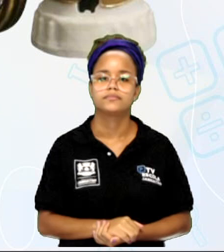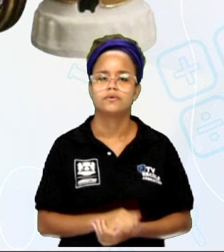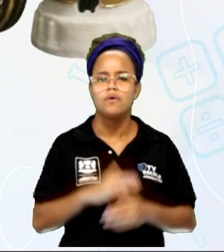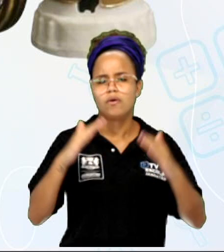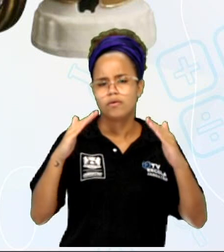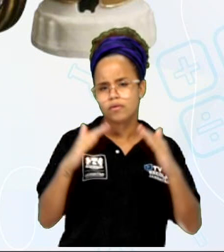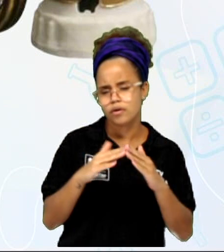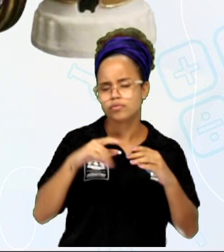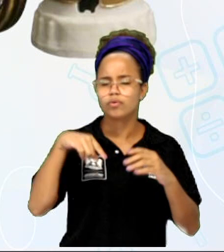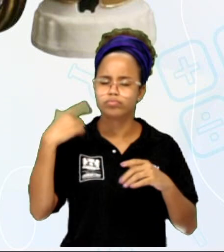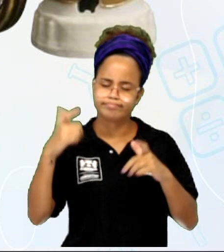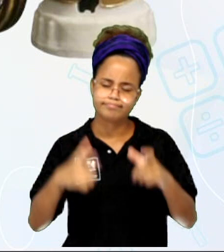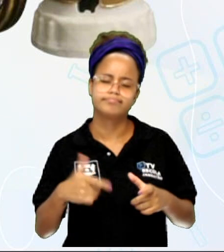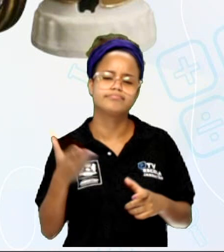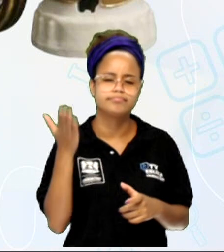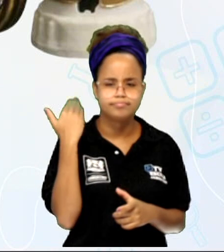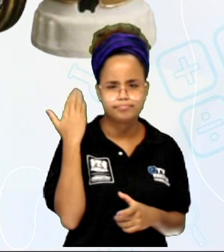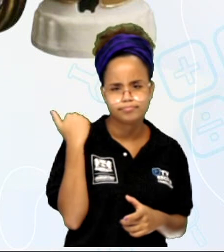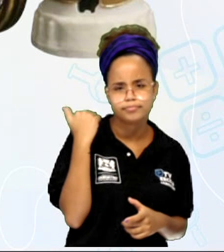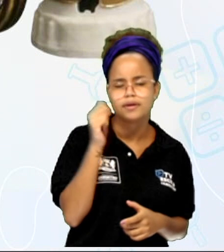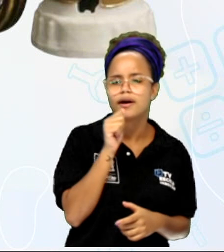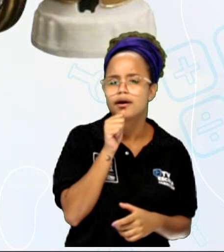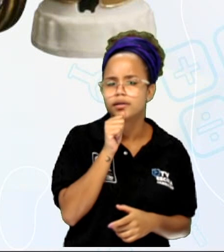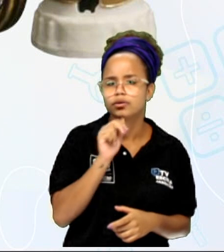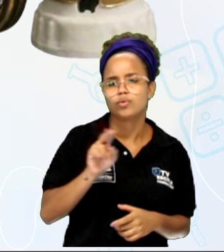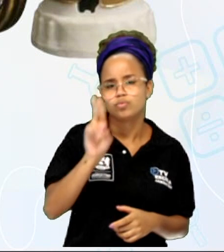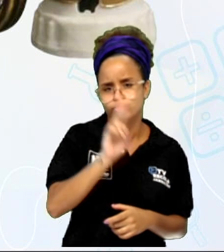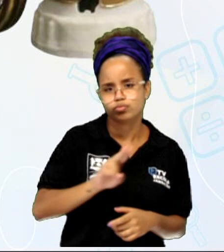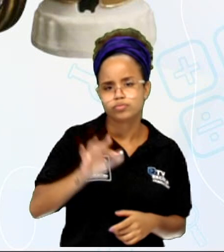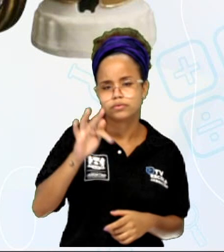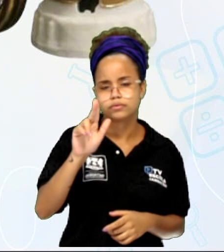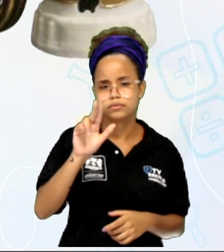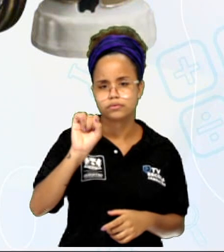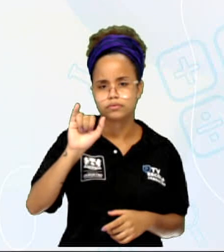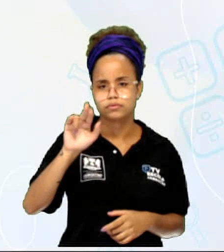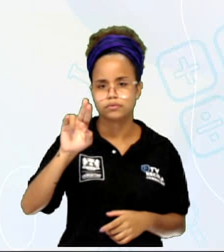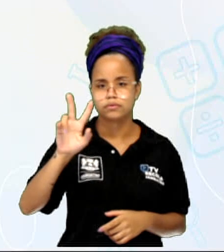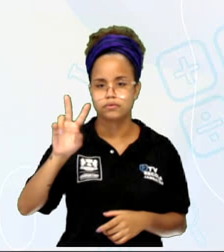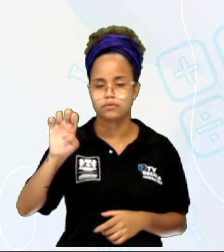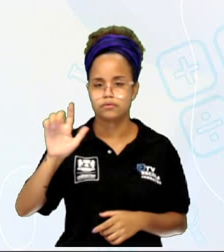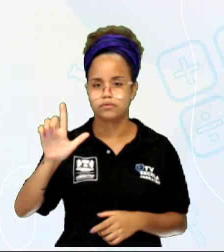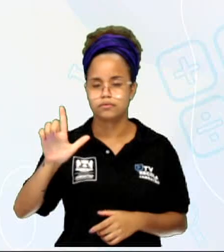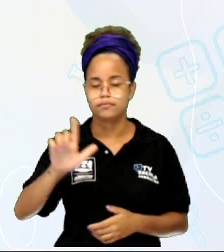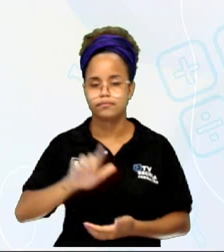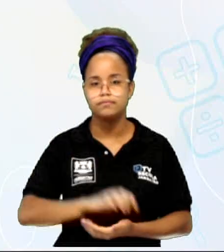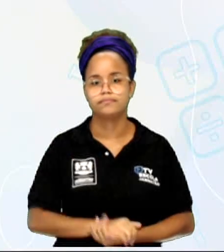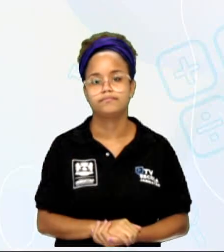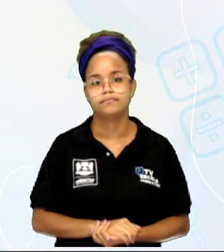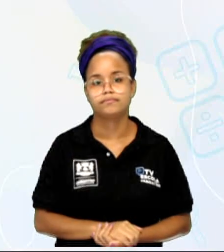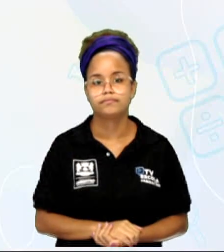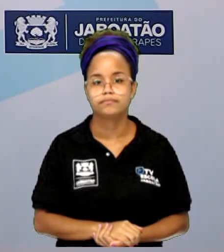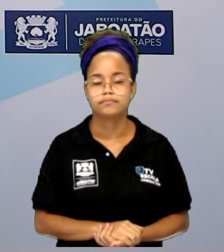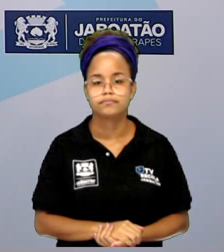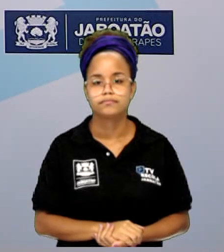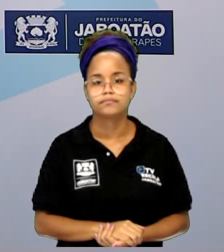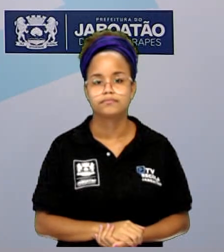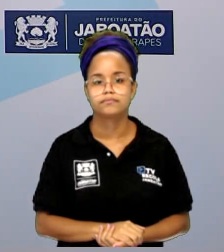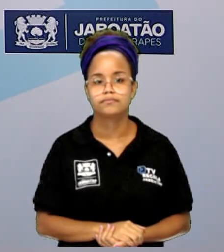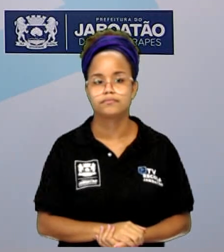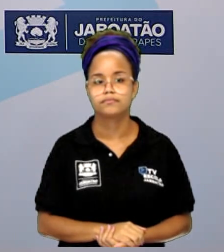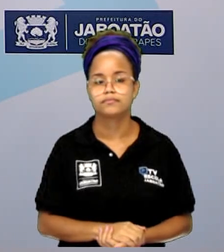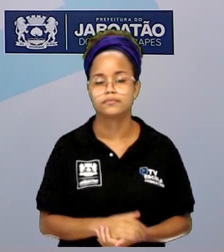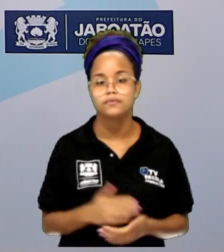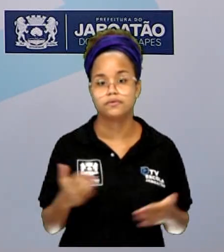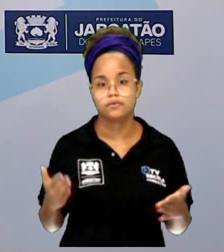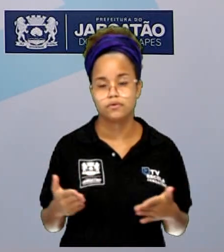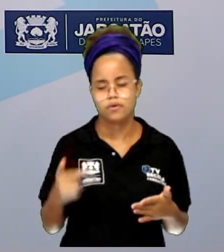lugares mais antigos, ainda tem a utilização aí desse fusível, tá? Vamos lá. Aqui no nosso